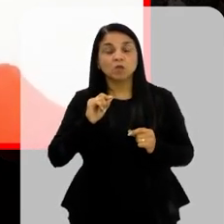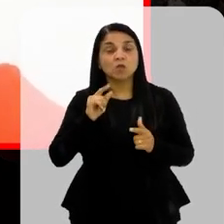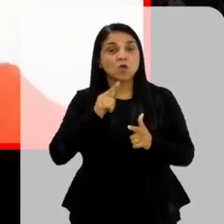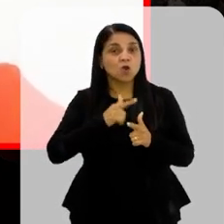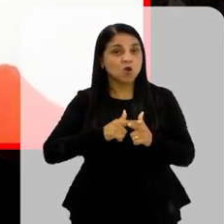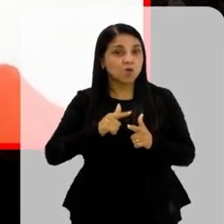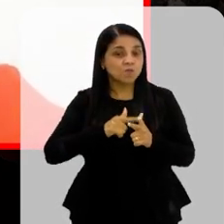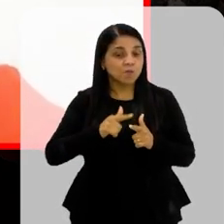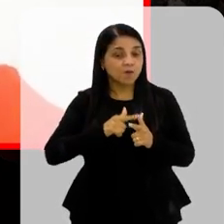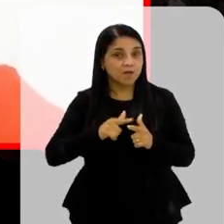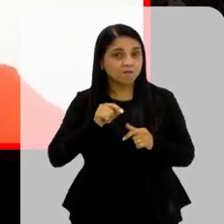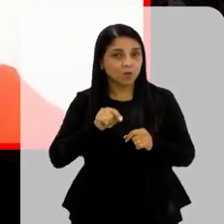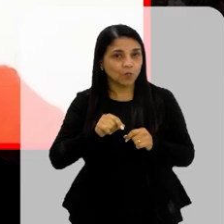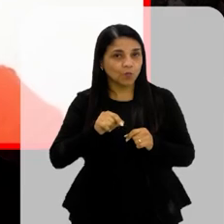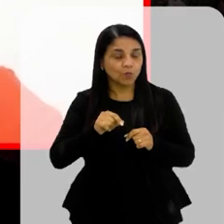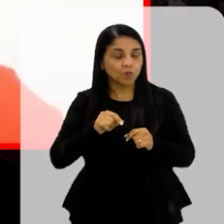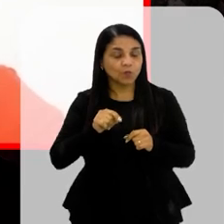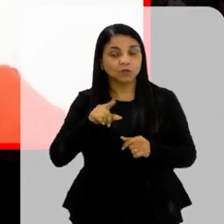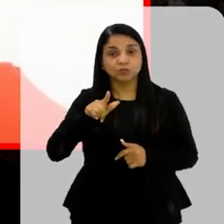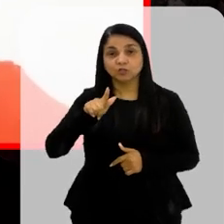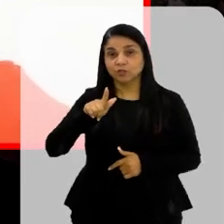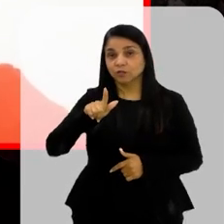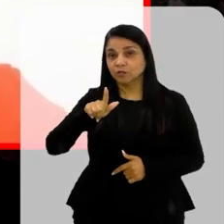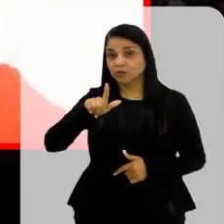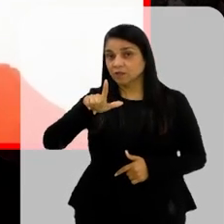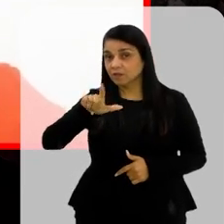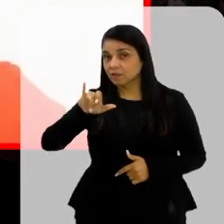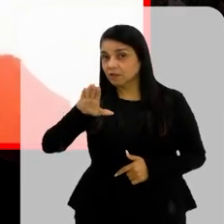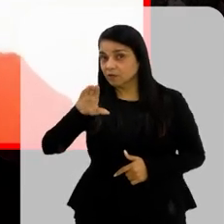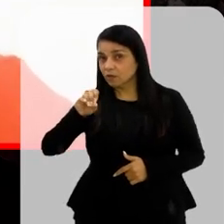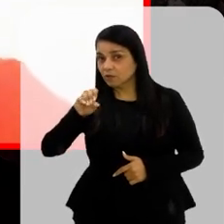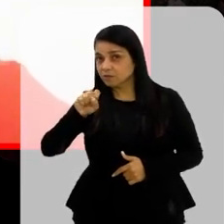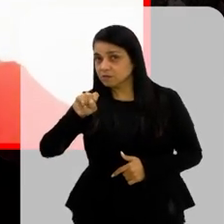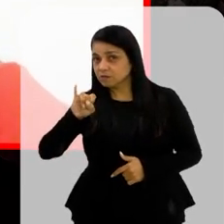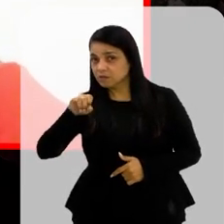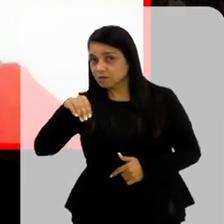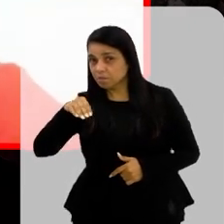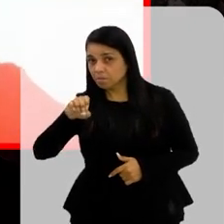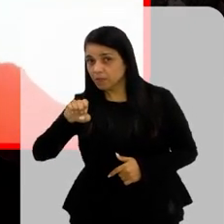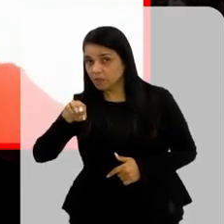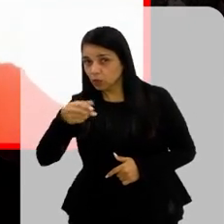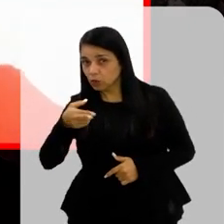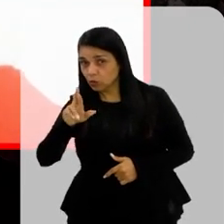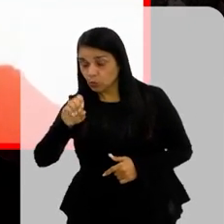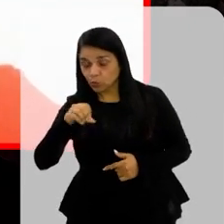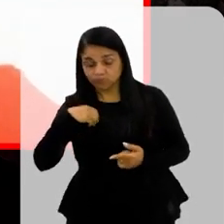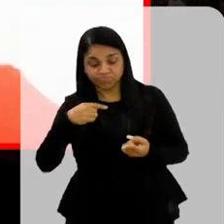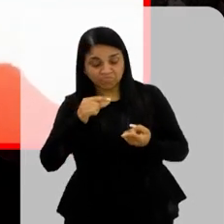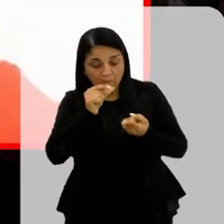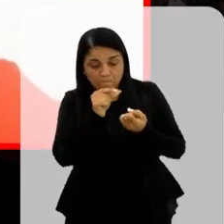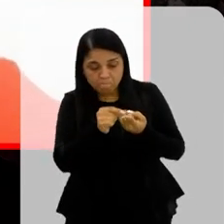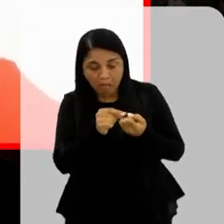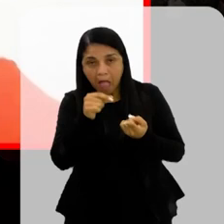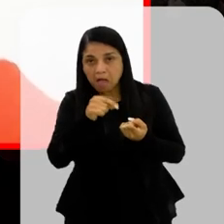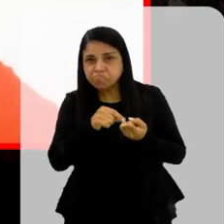episódio Recente Do glicosímetro Do Matheus Porque A gente nunca Passou por isso A gente nunca